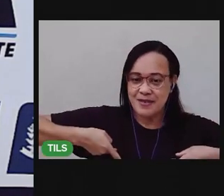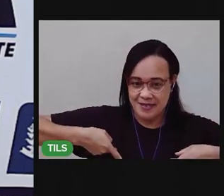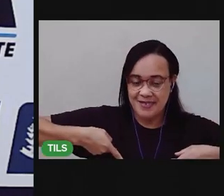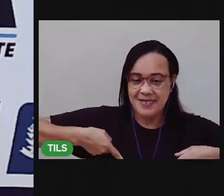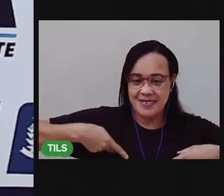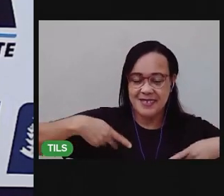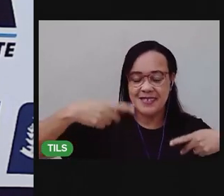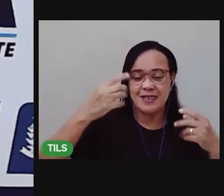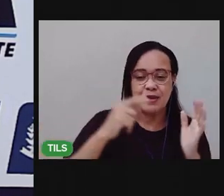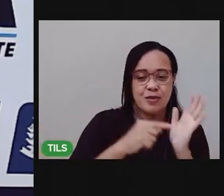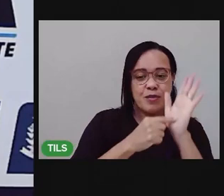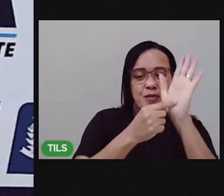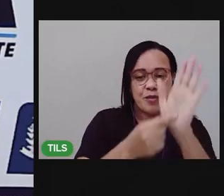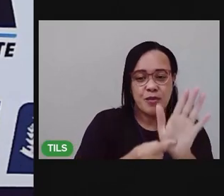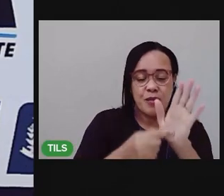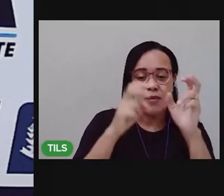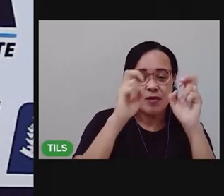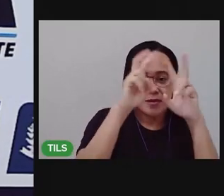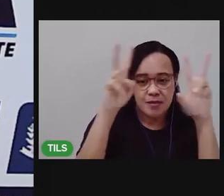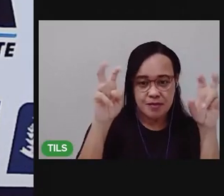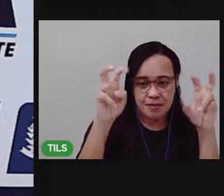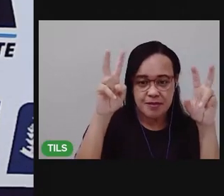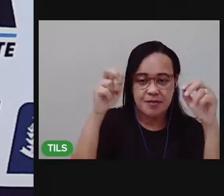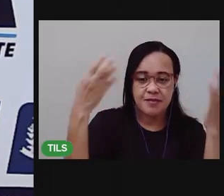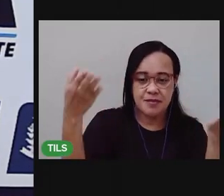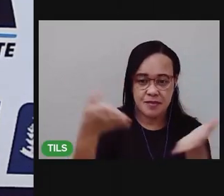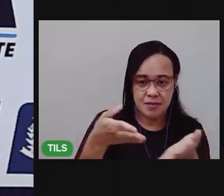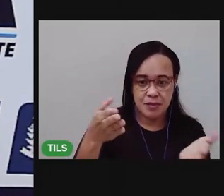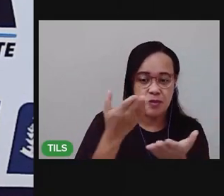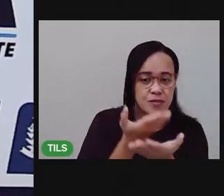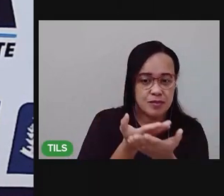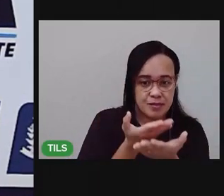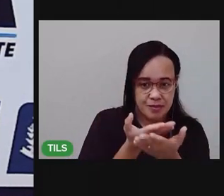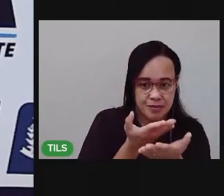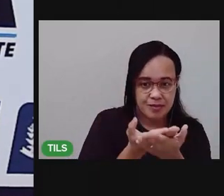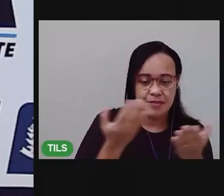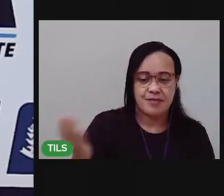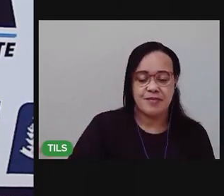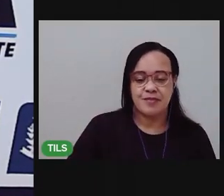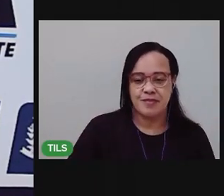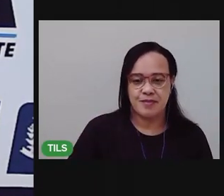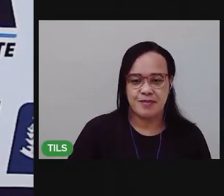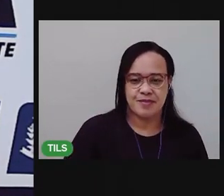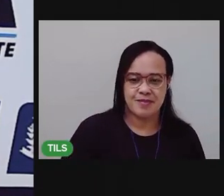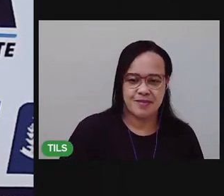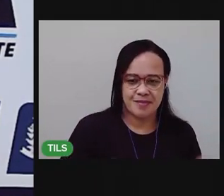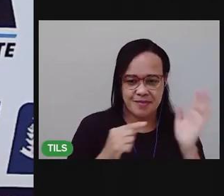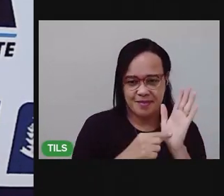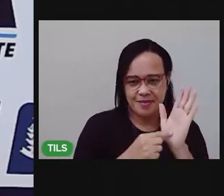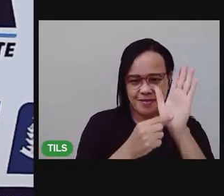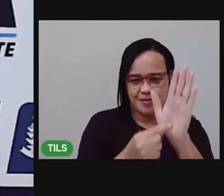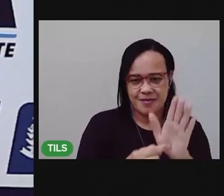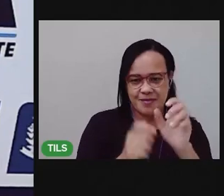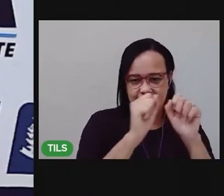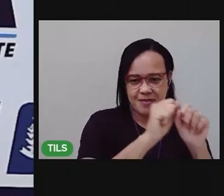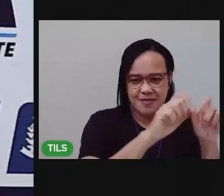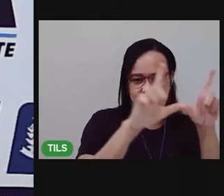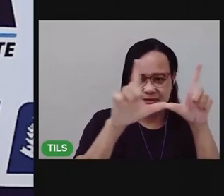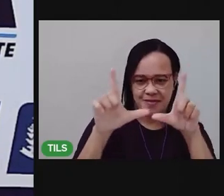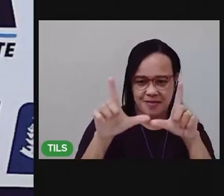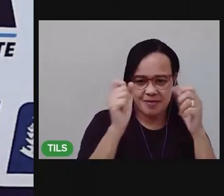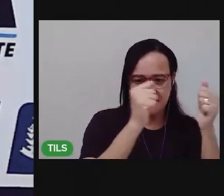mostrar pra você qual é o tema que a gente vai trabalhar nessa aula de hoje. Vou apresentar aqui os nossos